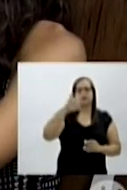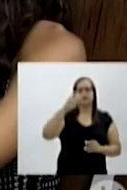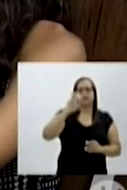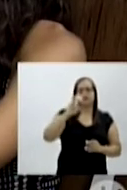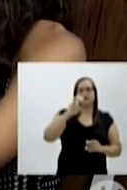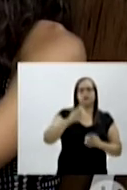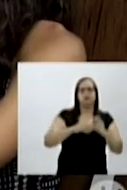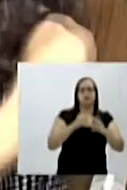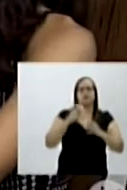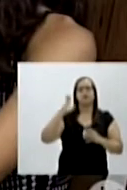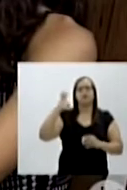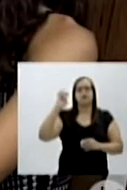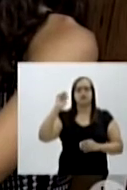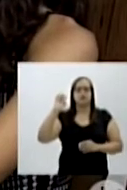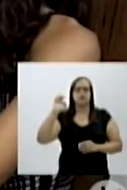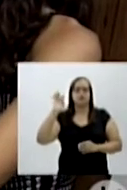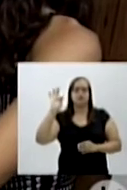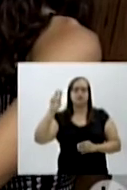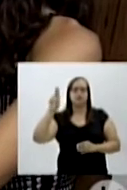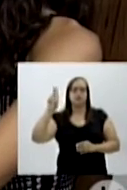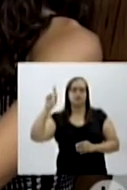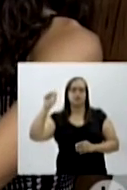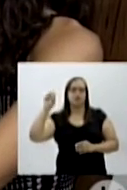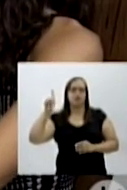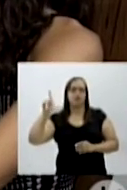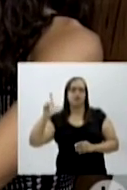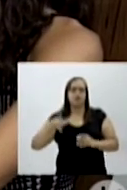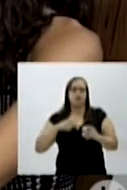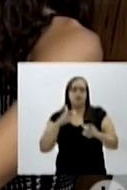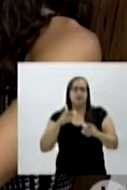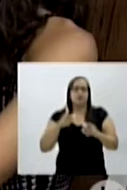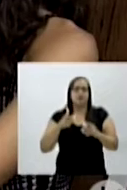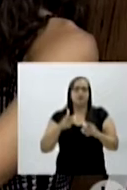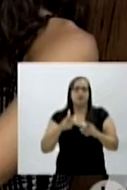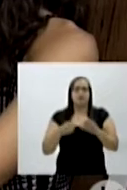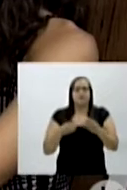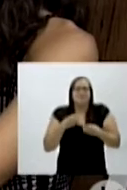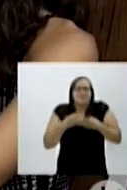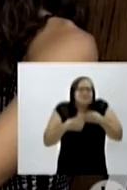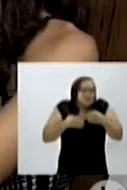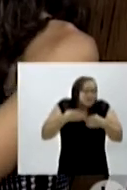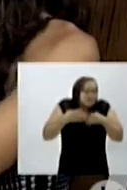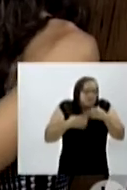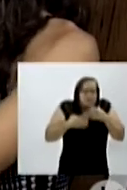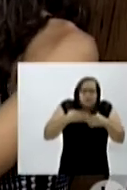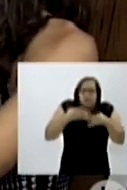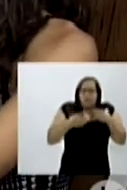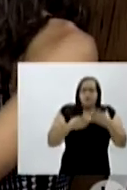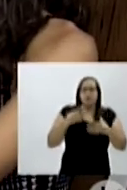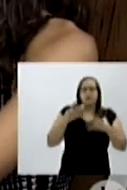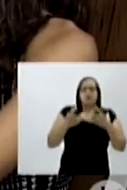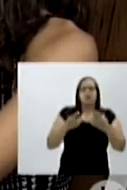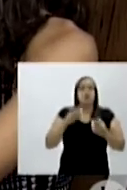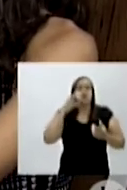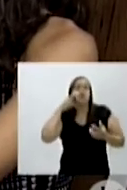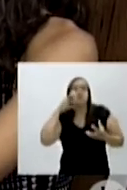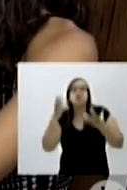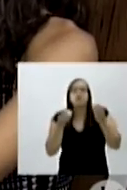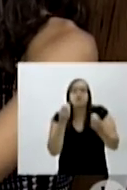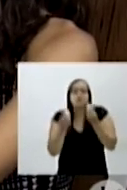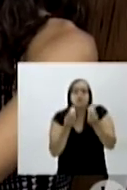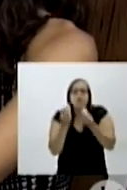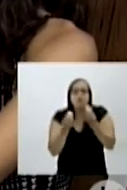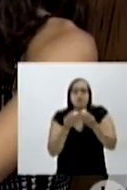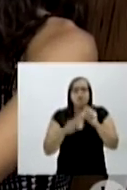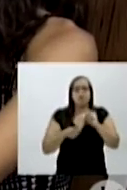eu falei, não, eu quero uma estadual. E como é foi para você passar? Foi outra agonia, digamos, porque eu falei, nossa, como vai ser lá,